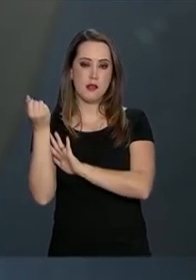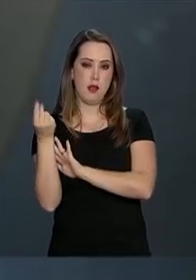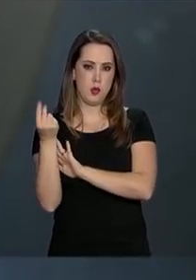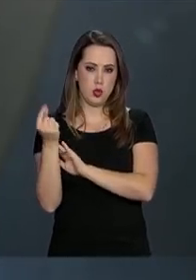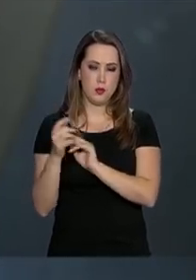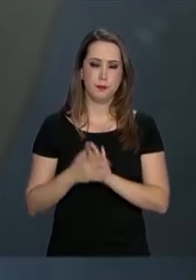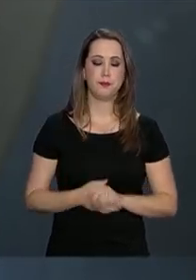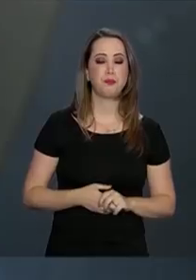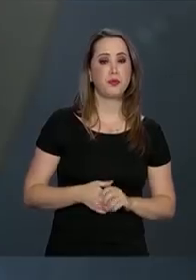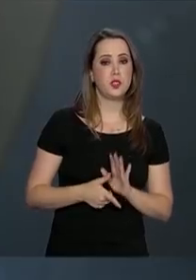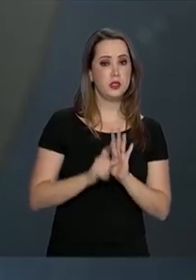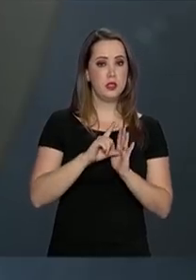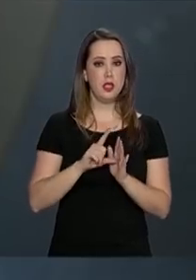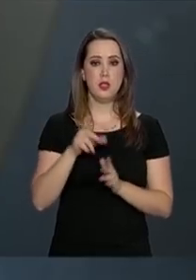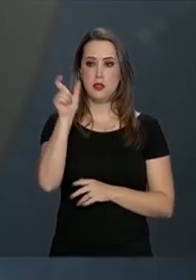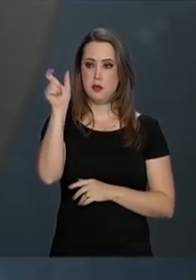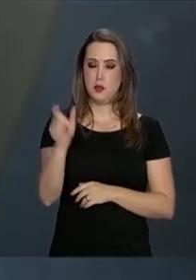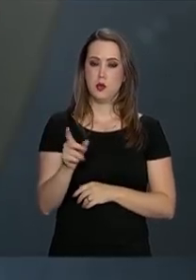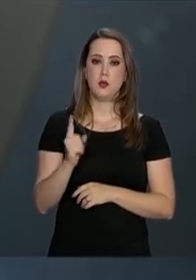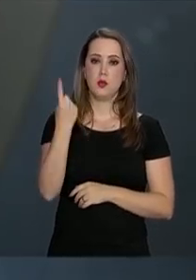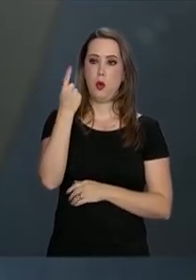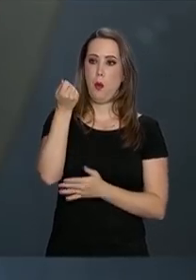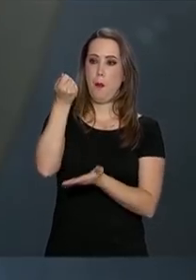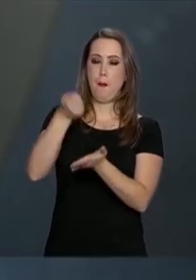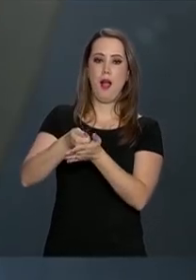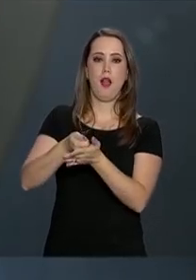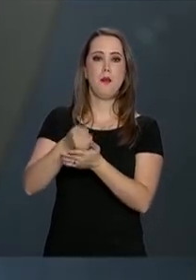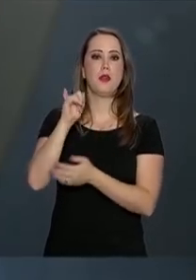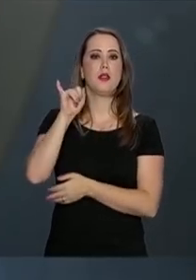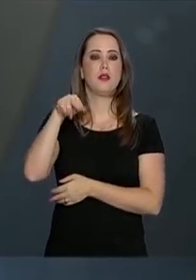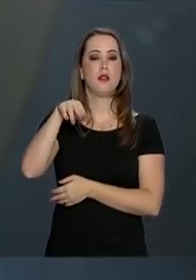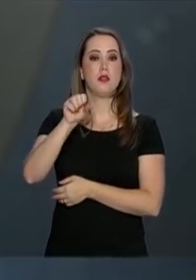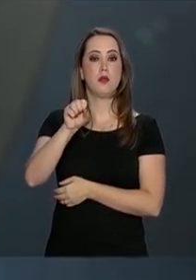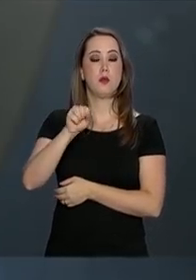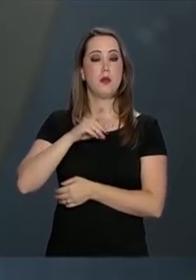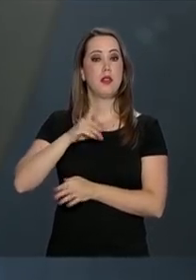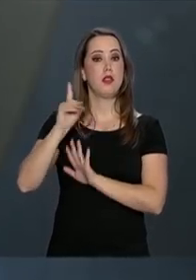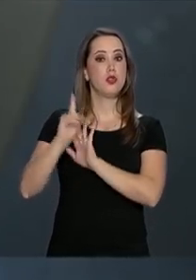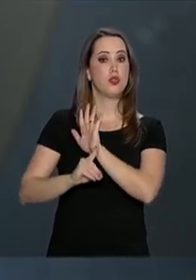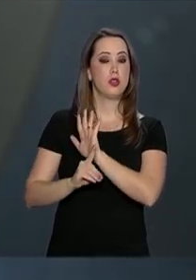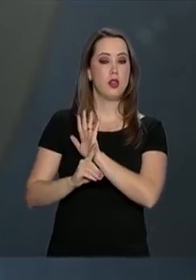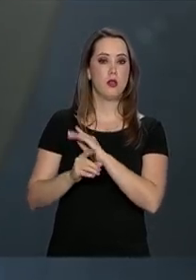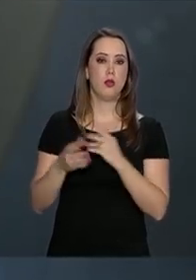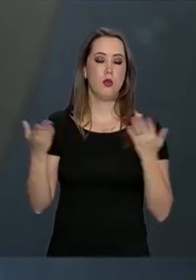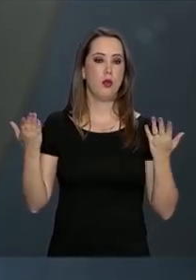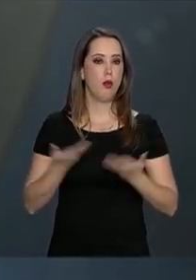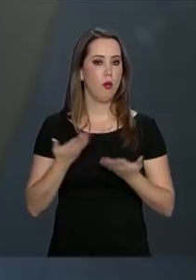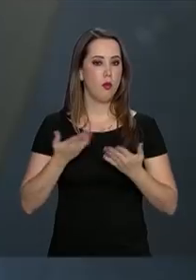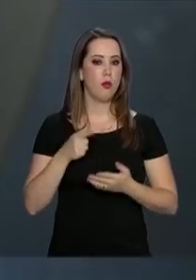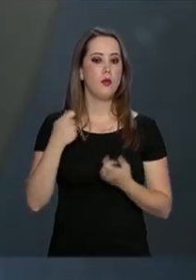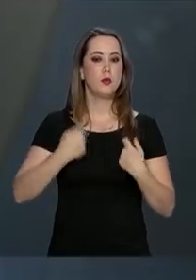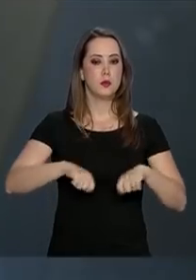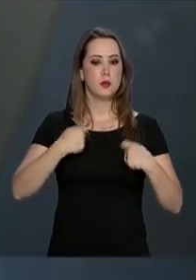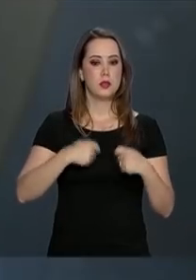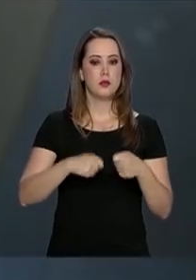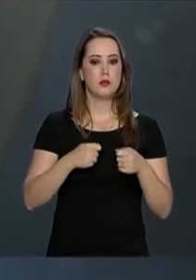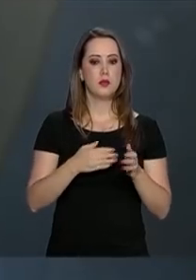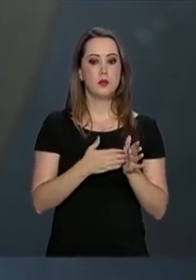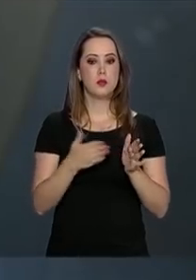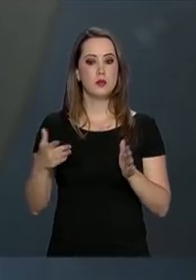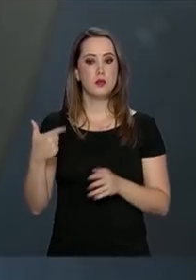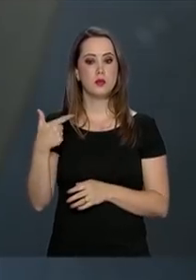precisava fazer apenas uma contribuição para a Previdência, para ter direito ao benefício. Agora serão necessárias